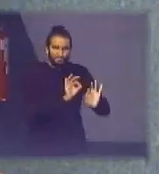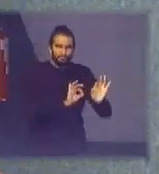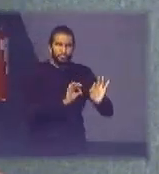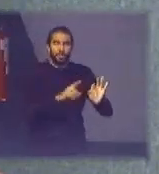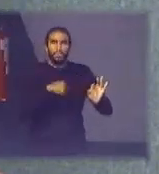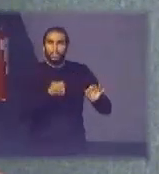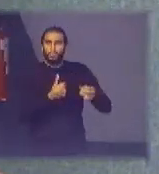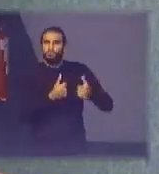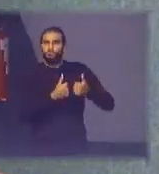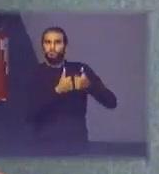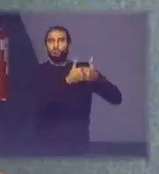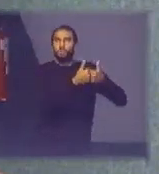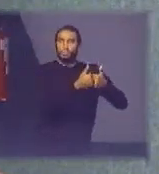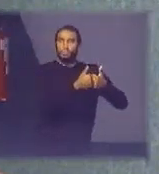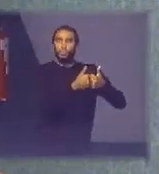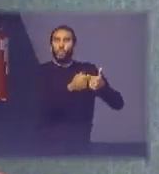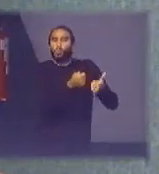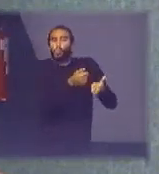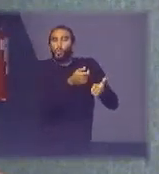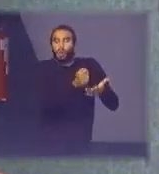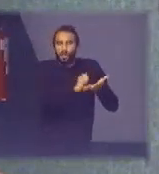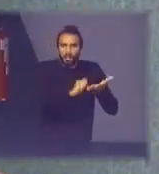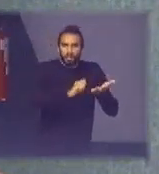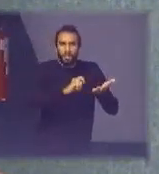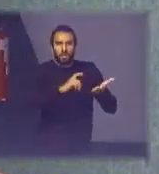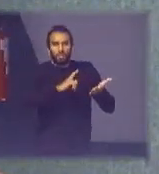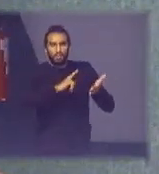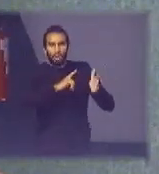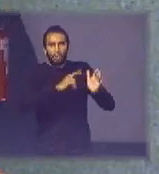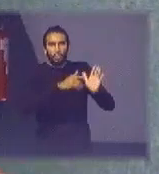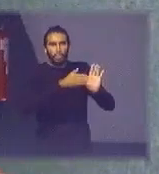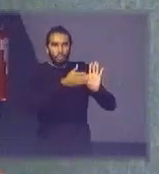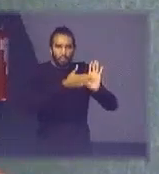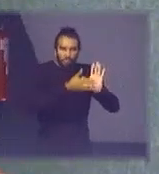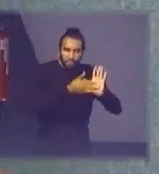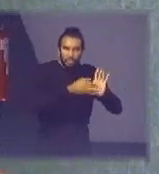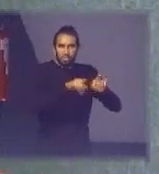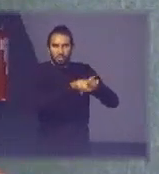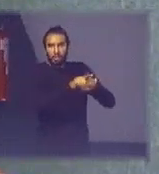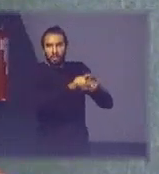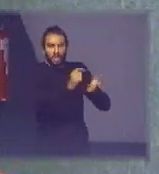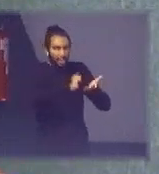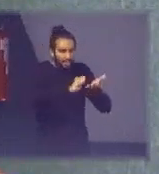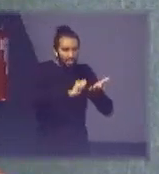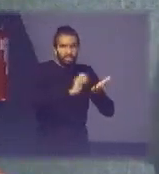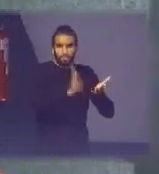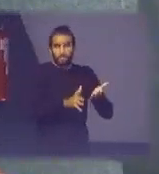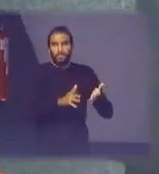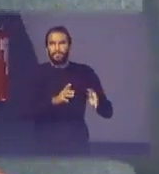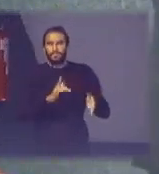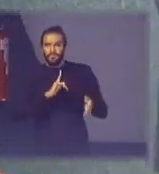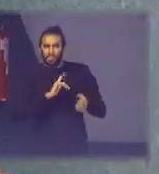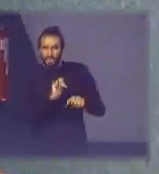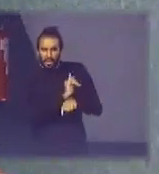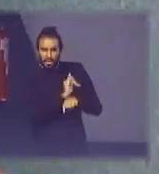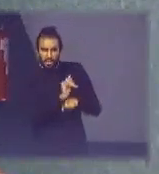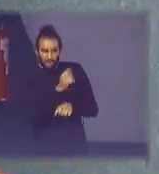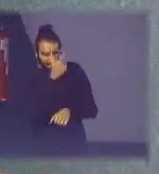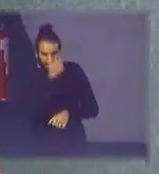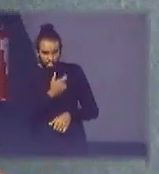próximos também de assinar termos de compromisso com os outros estados mas como estratégia de entidade gestora